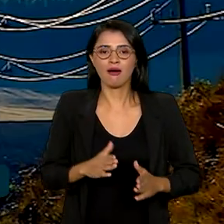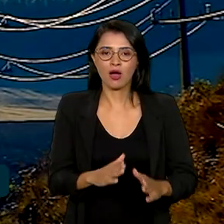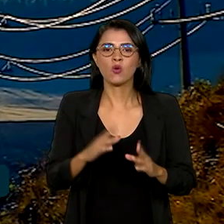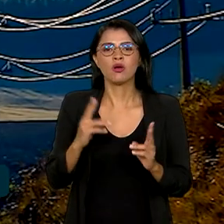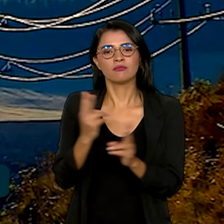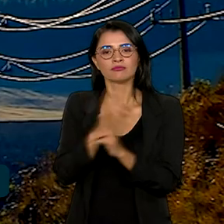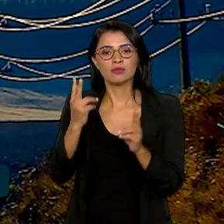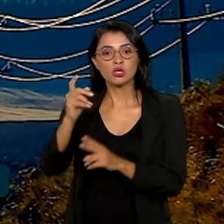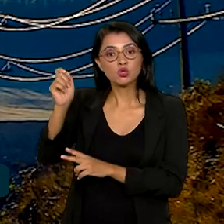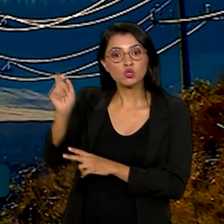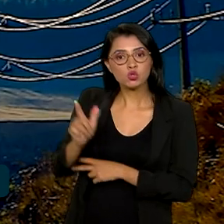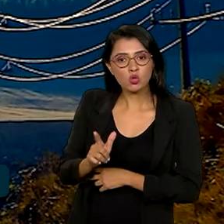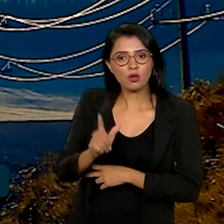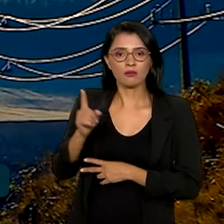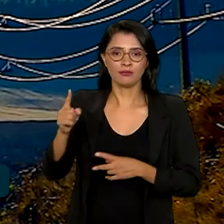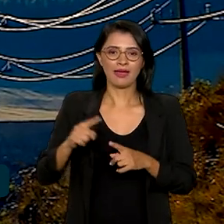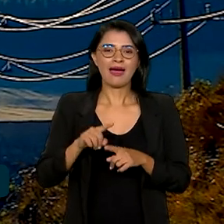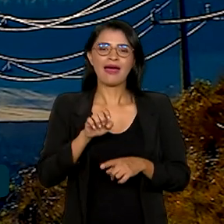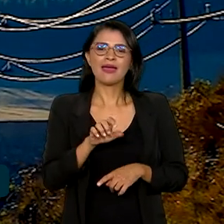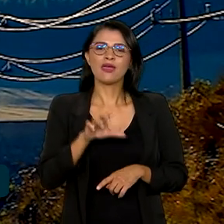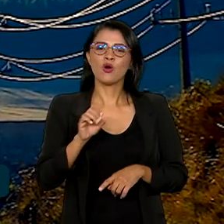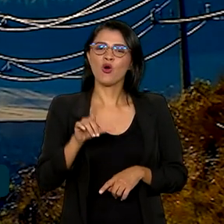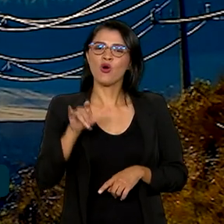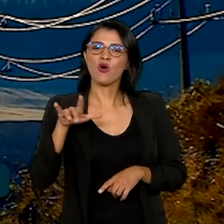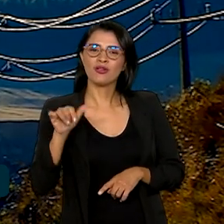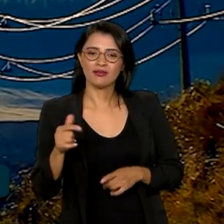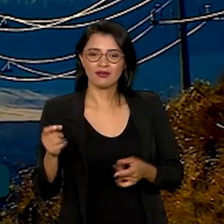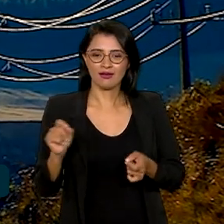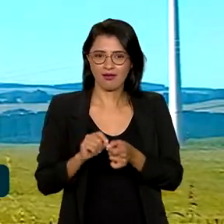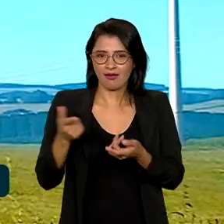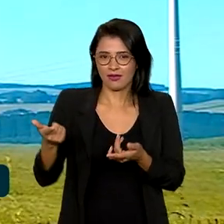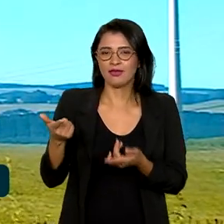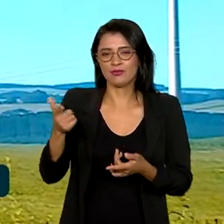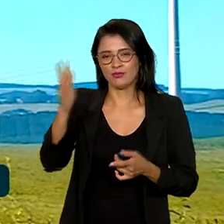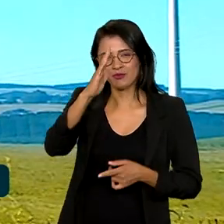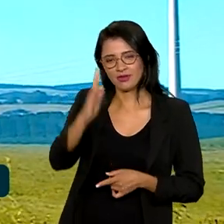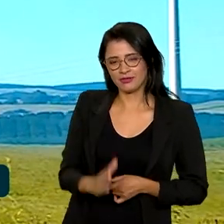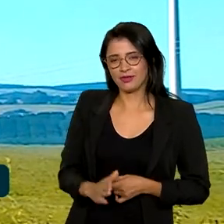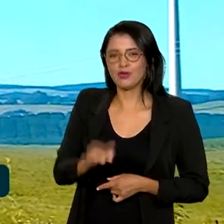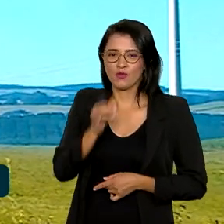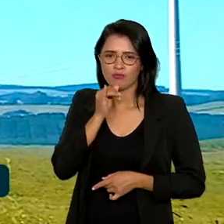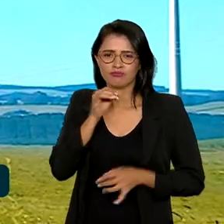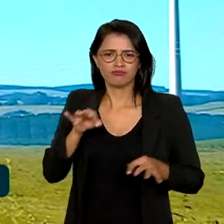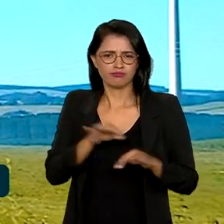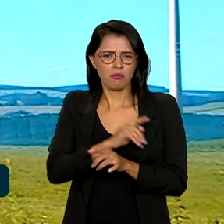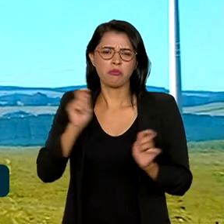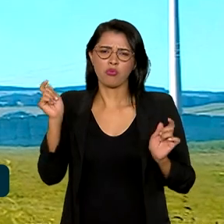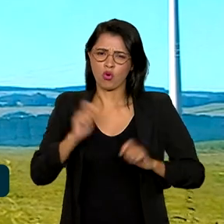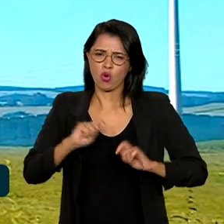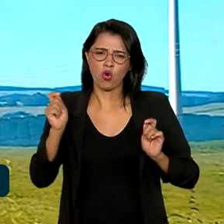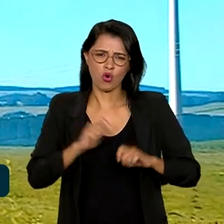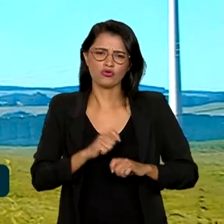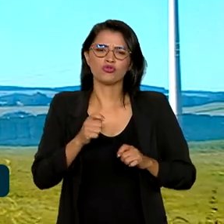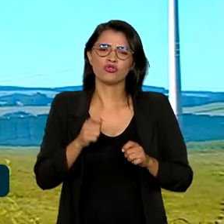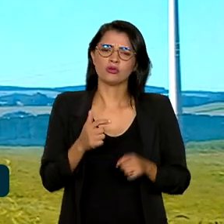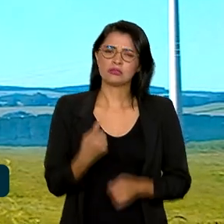solar. A energia eólica produzida no Brasil, por exemplo, é suficiente para atender